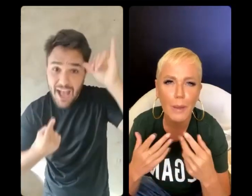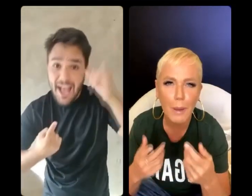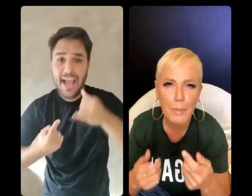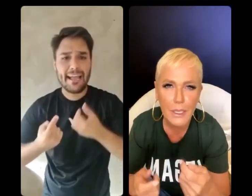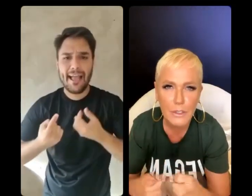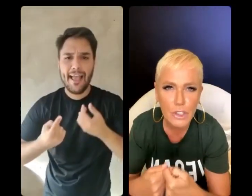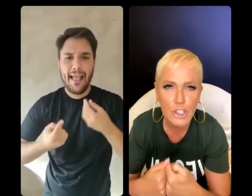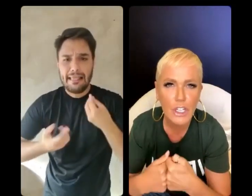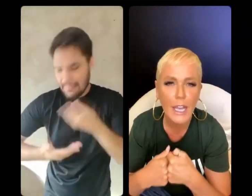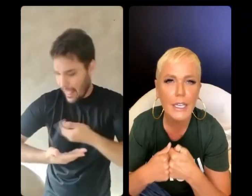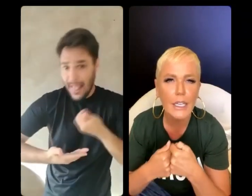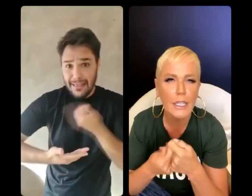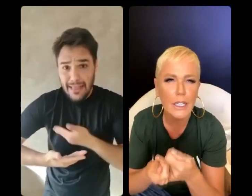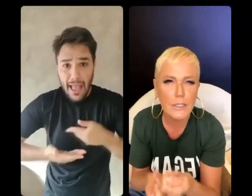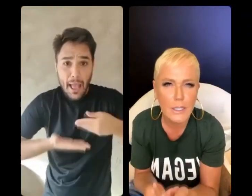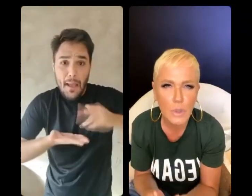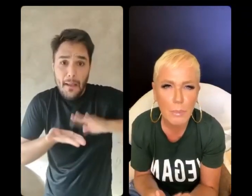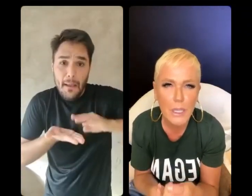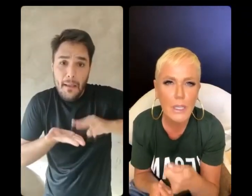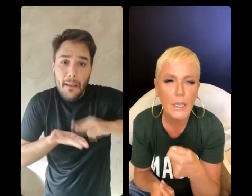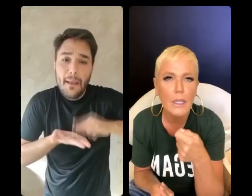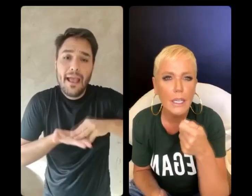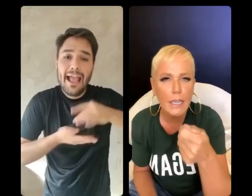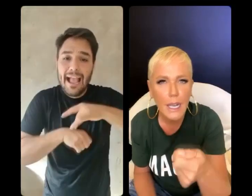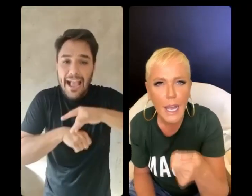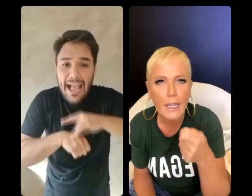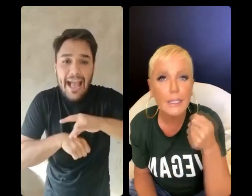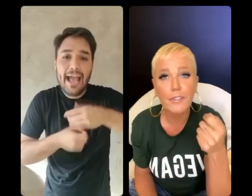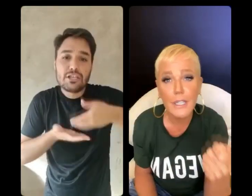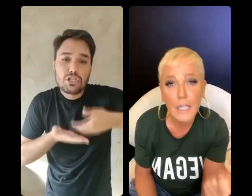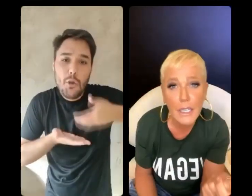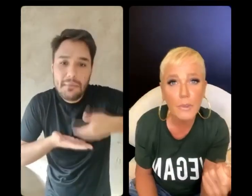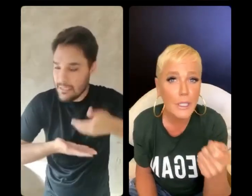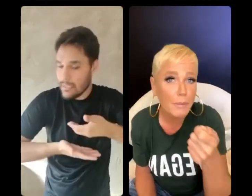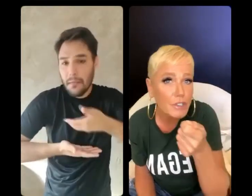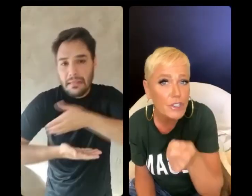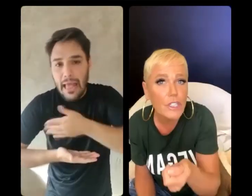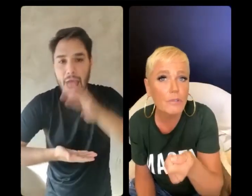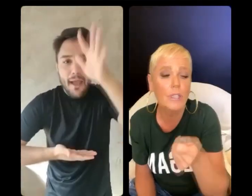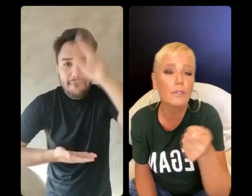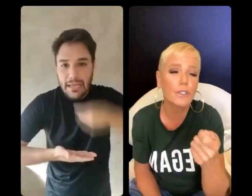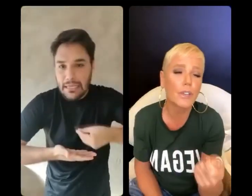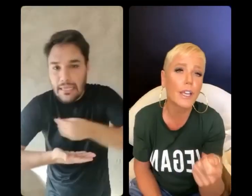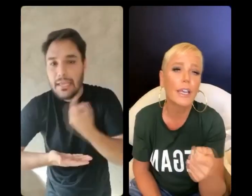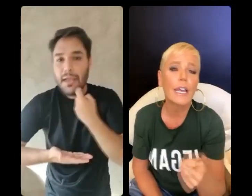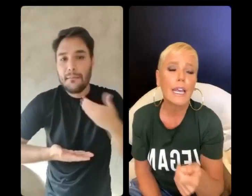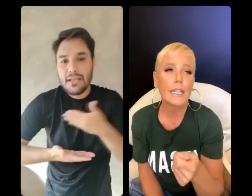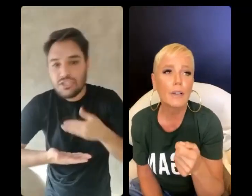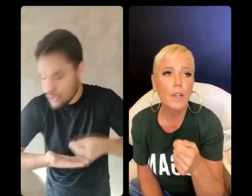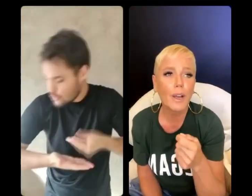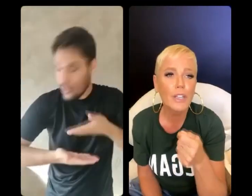uma papinha de carninha, dá sopinha e dá carne, dá franguinho e dá peixinho e dá não sei o quê.